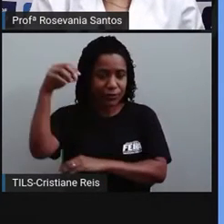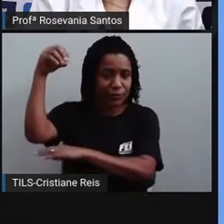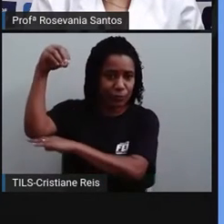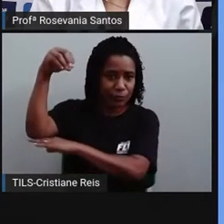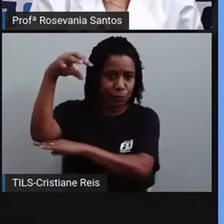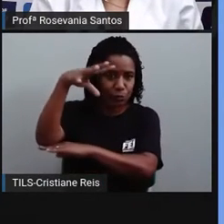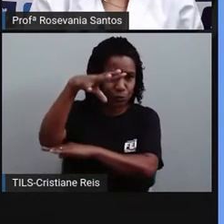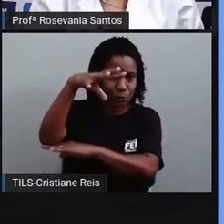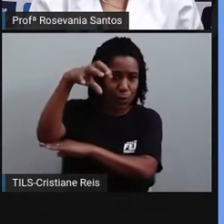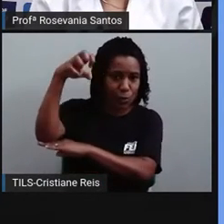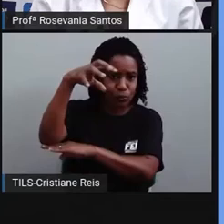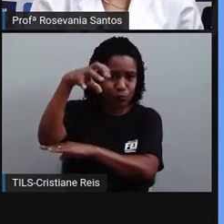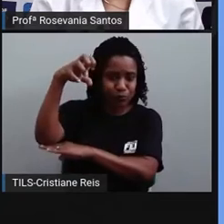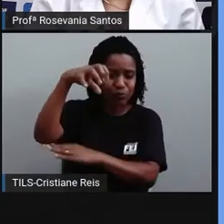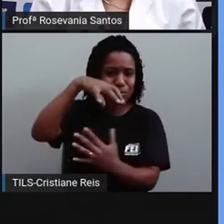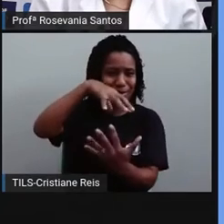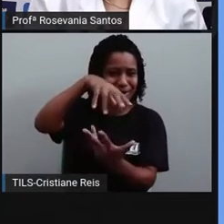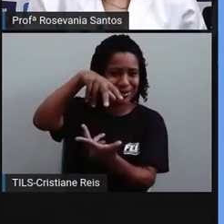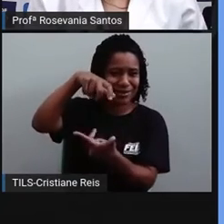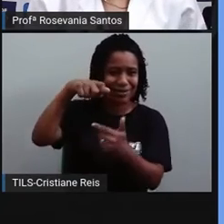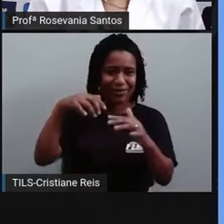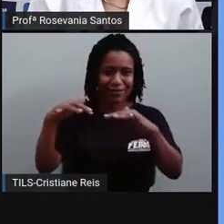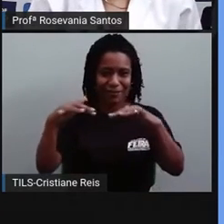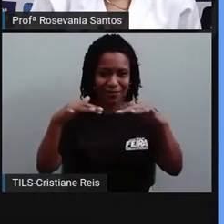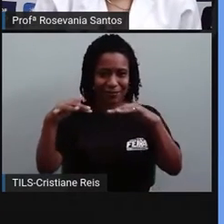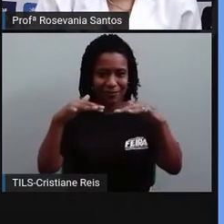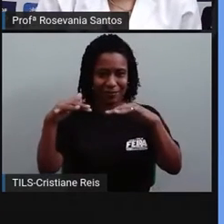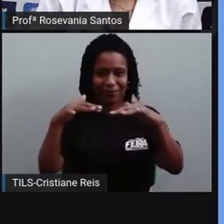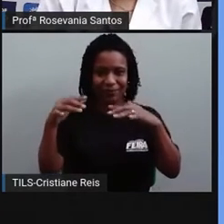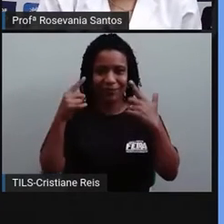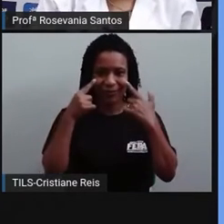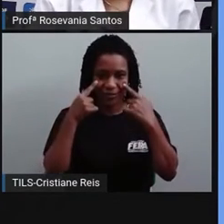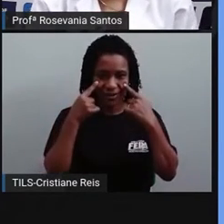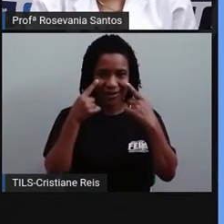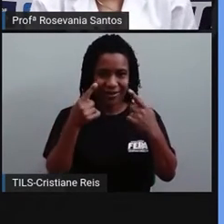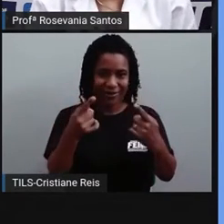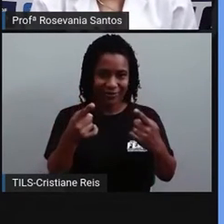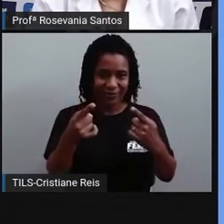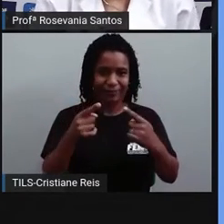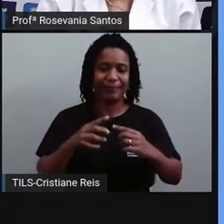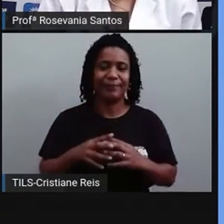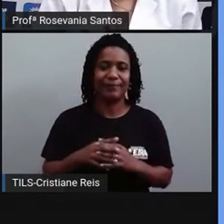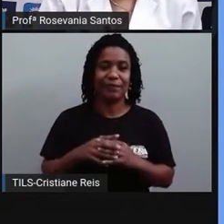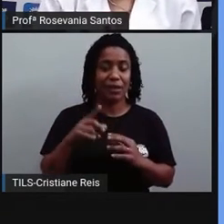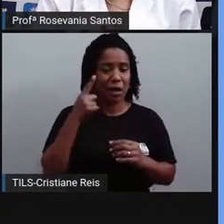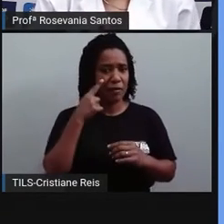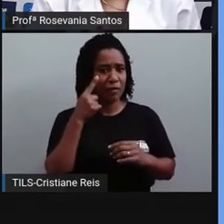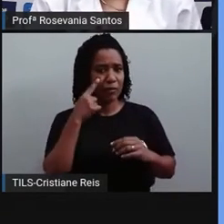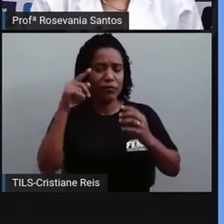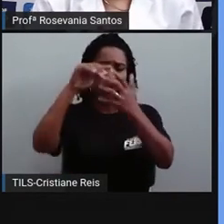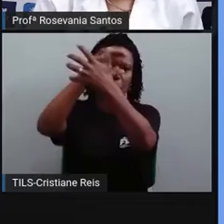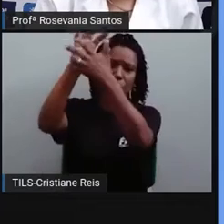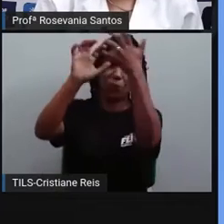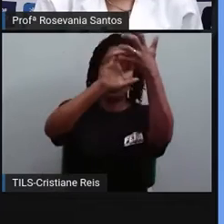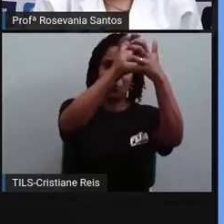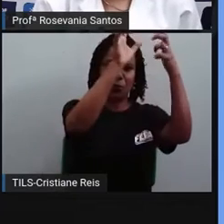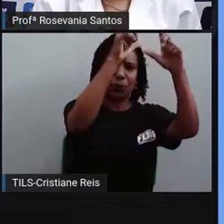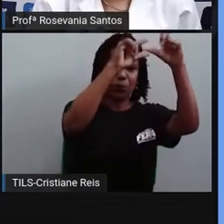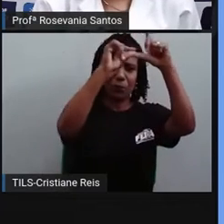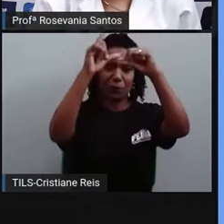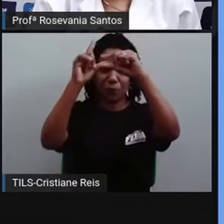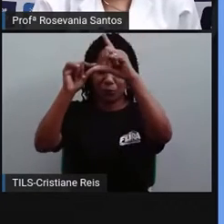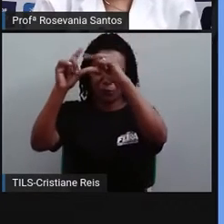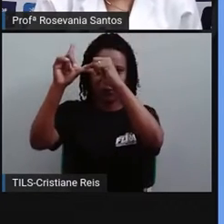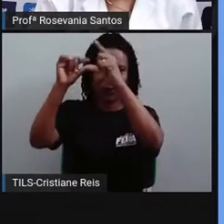observando ele tudo direitinho. E a gente vai vendo, vai aparecendo algumas constelações, né? Vai aparecendo a parte dos